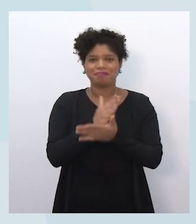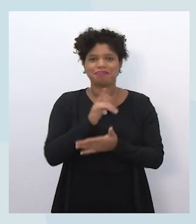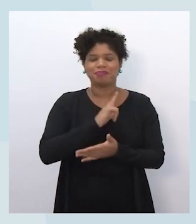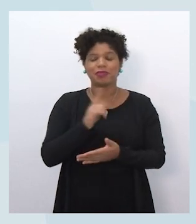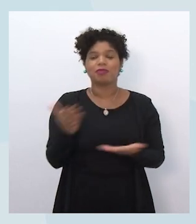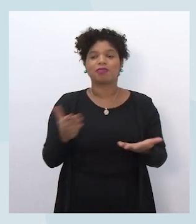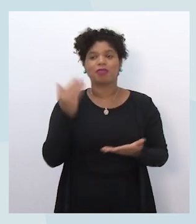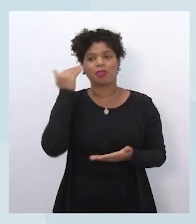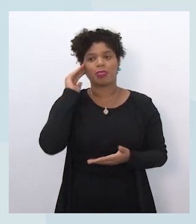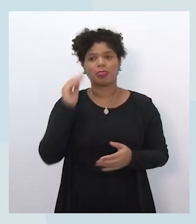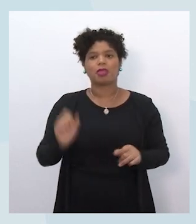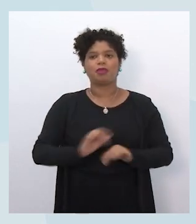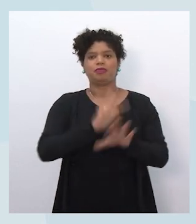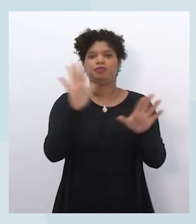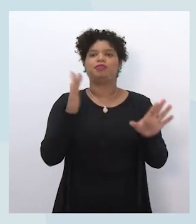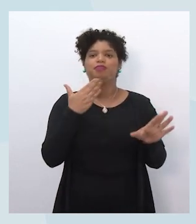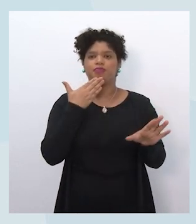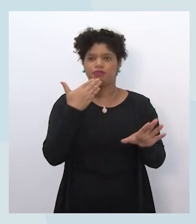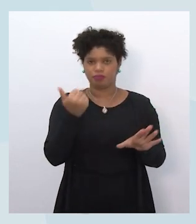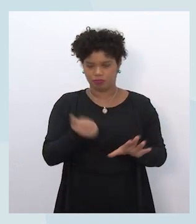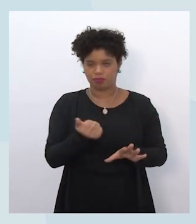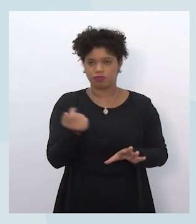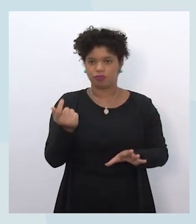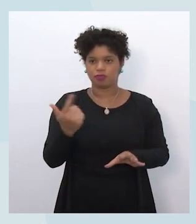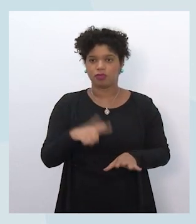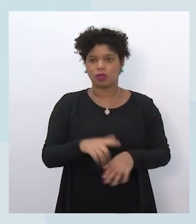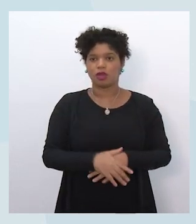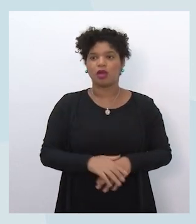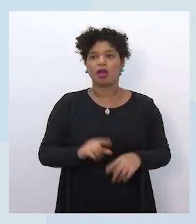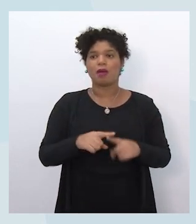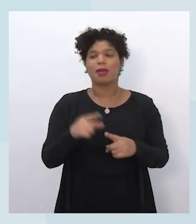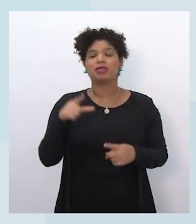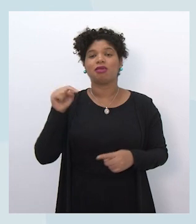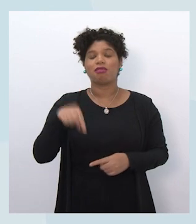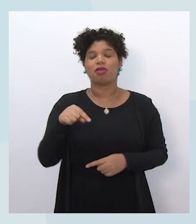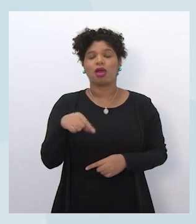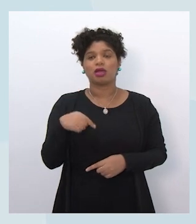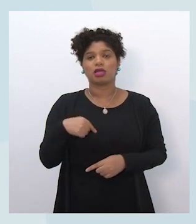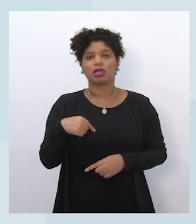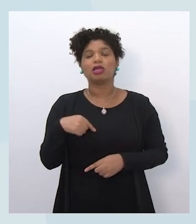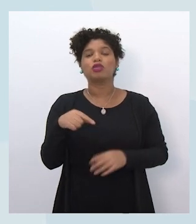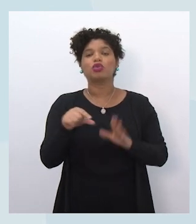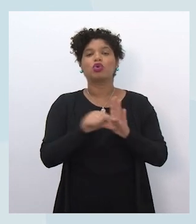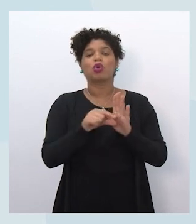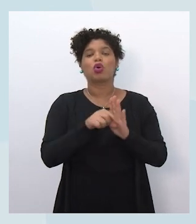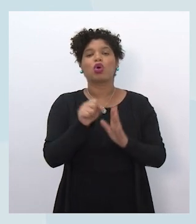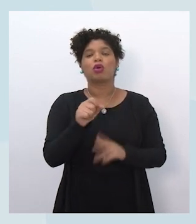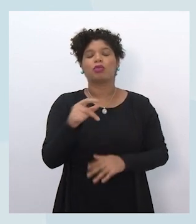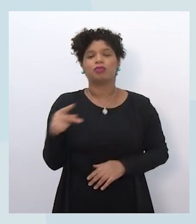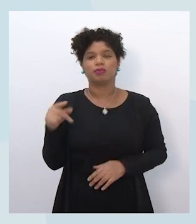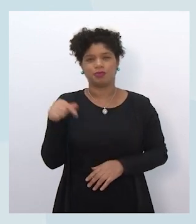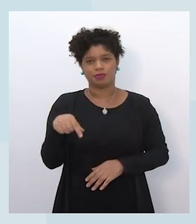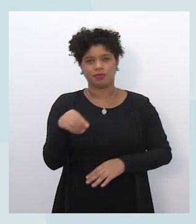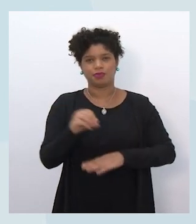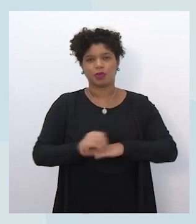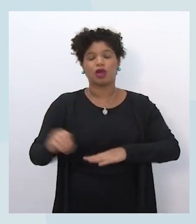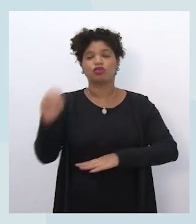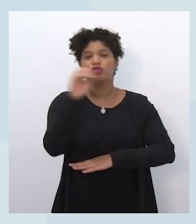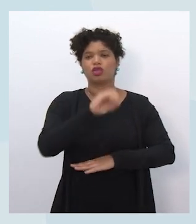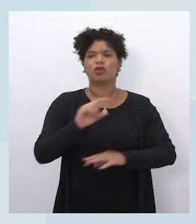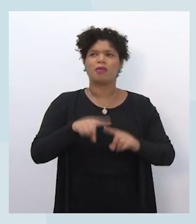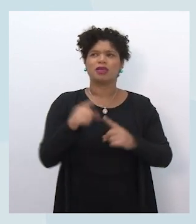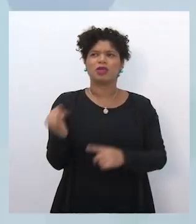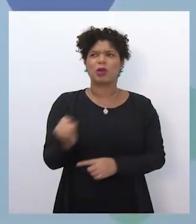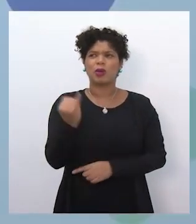de clareza sobre como isso vai estar ambientado, mas isso vai estar dentro do nosso aplicativo do Centro de Mídias. Por que é tão importante? É uma